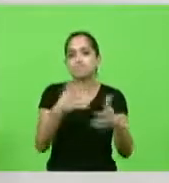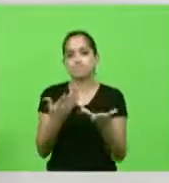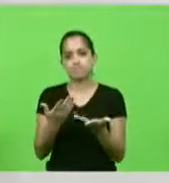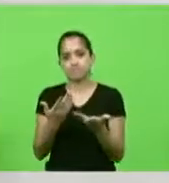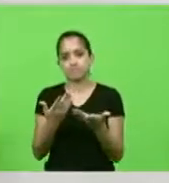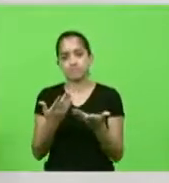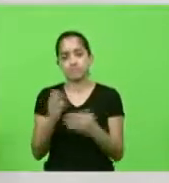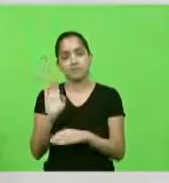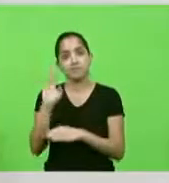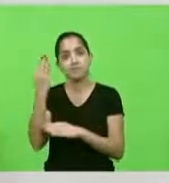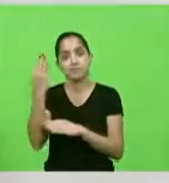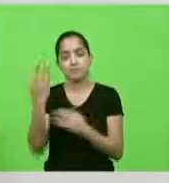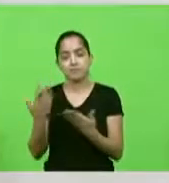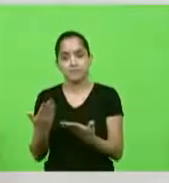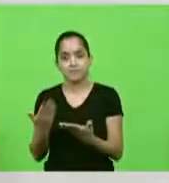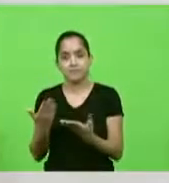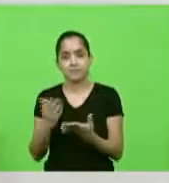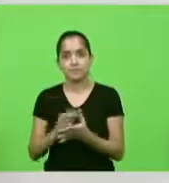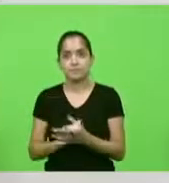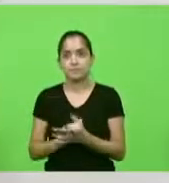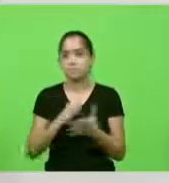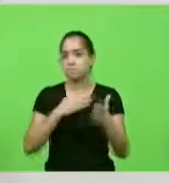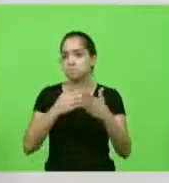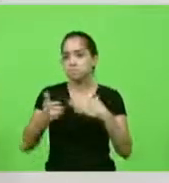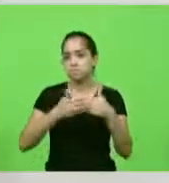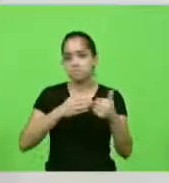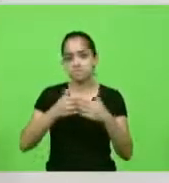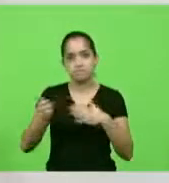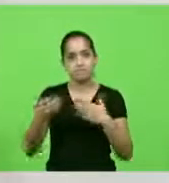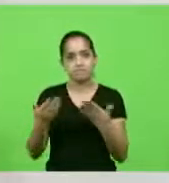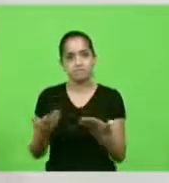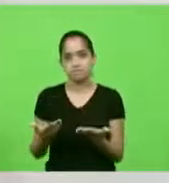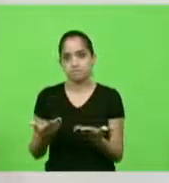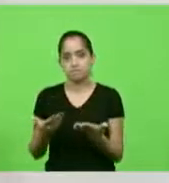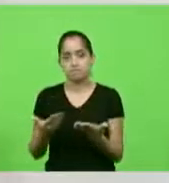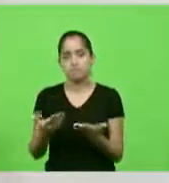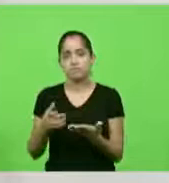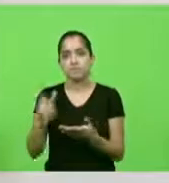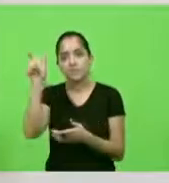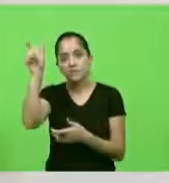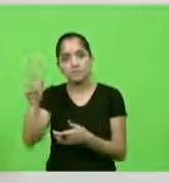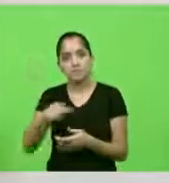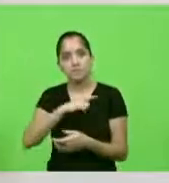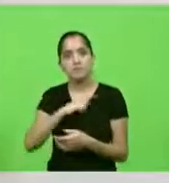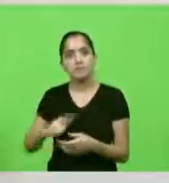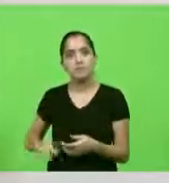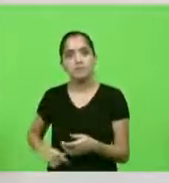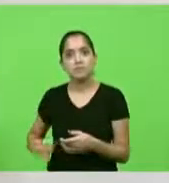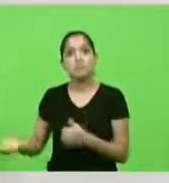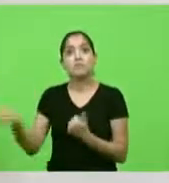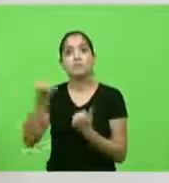por quem quer depor o governador e colocar em seu lugar